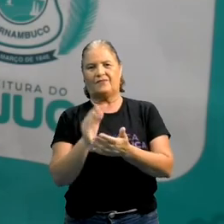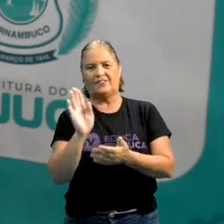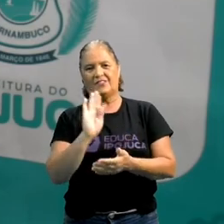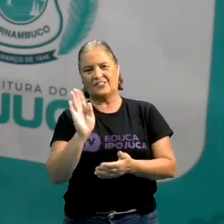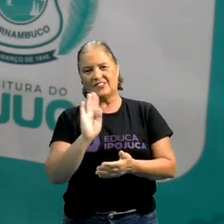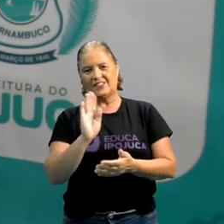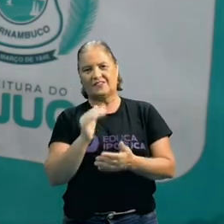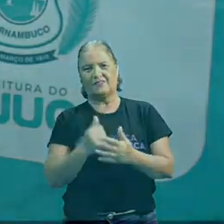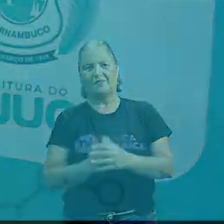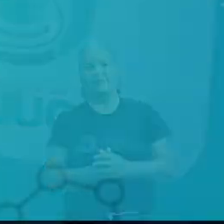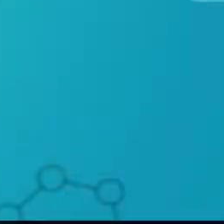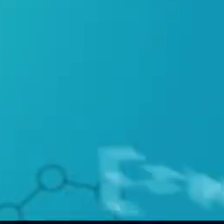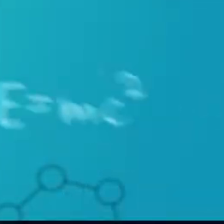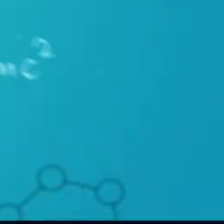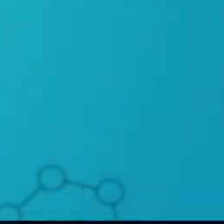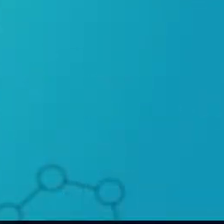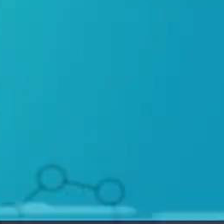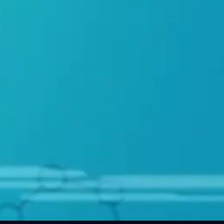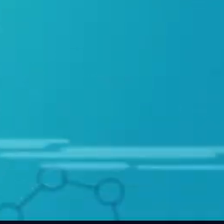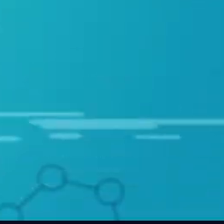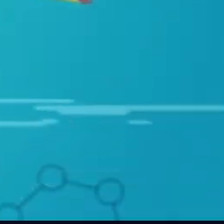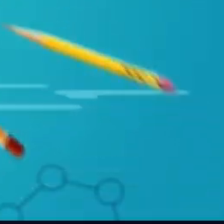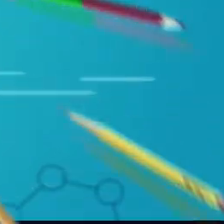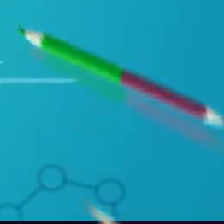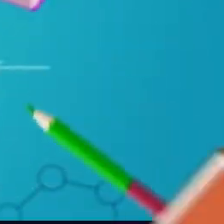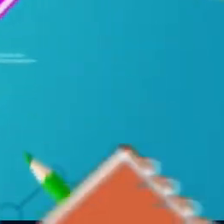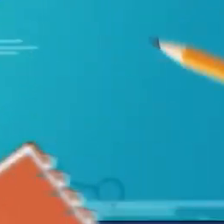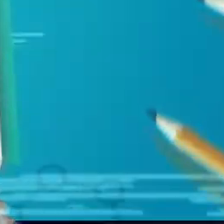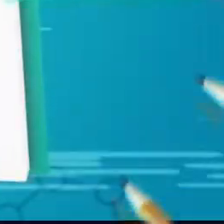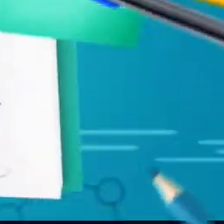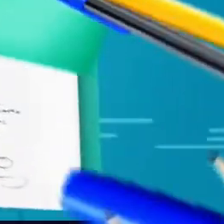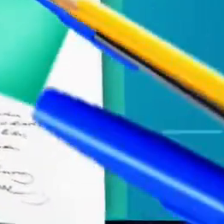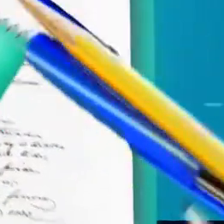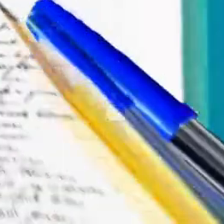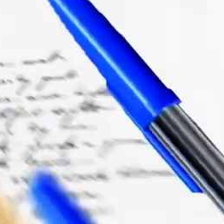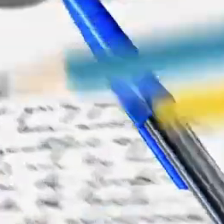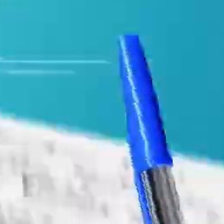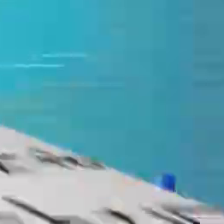Tchau, gente! Tchau, gente!